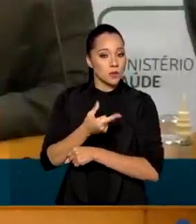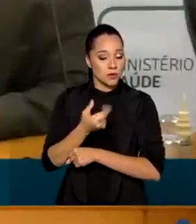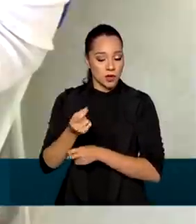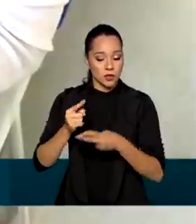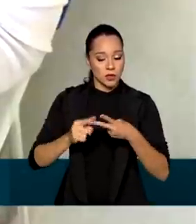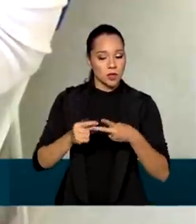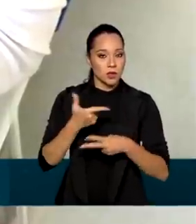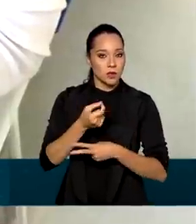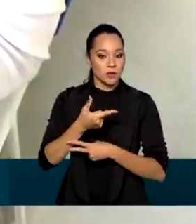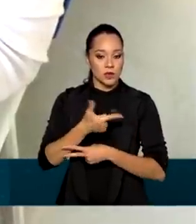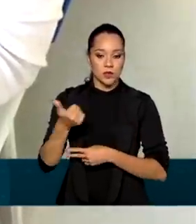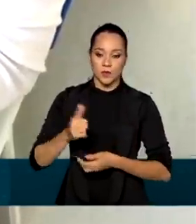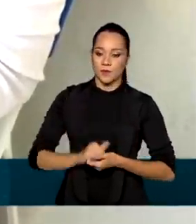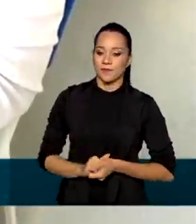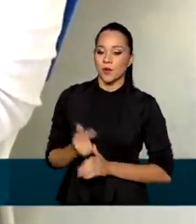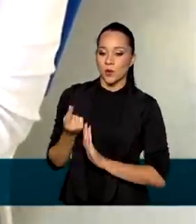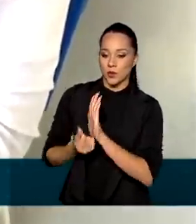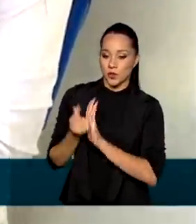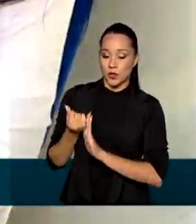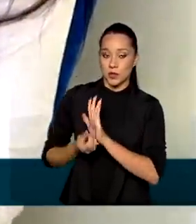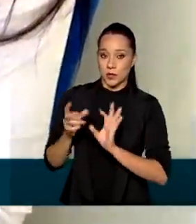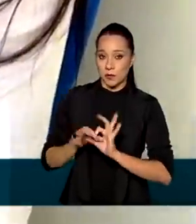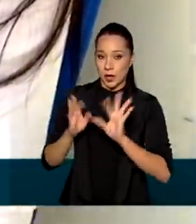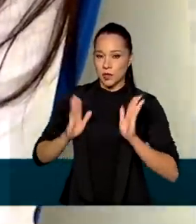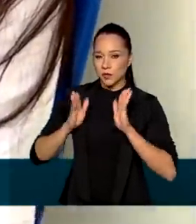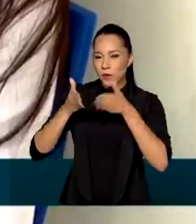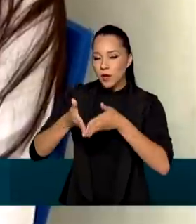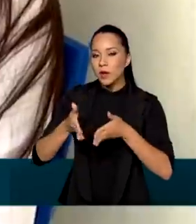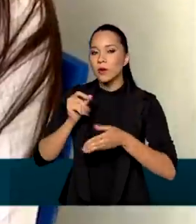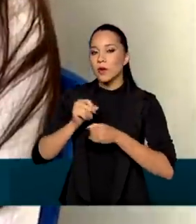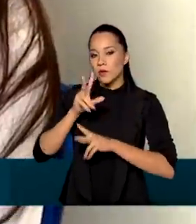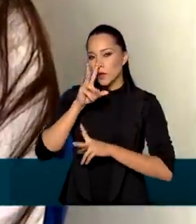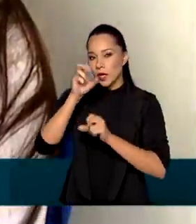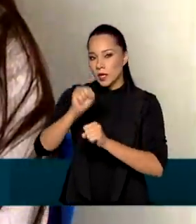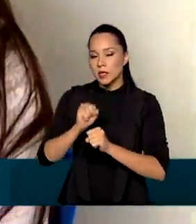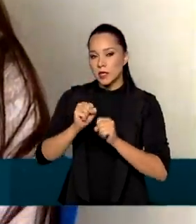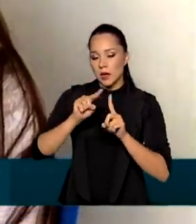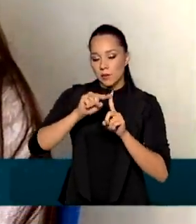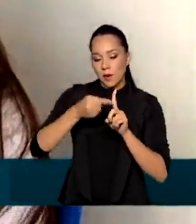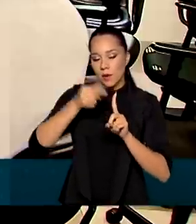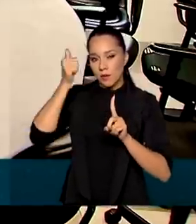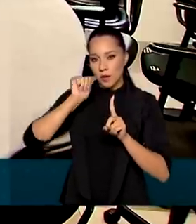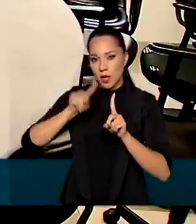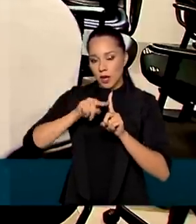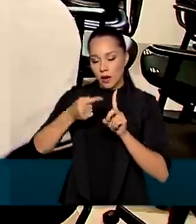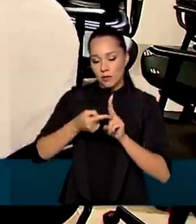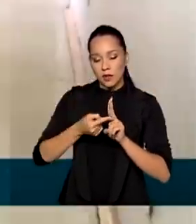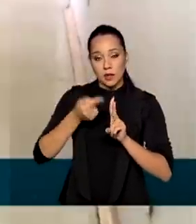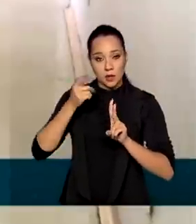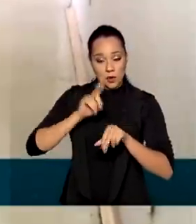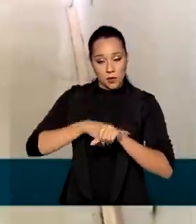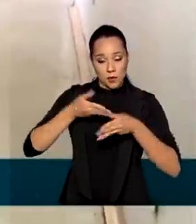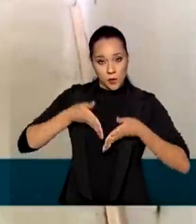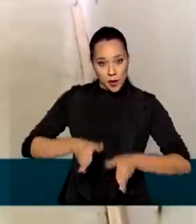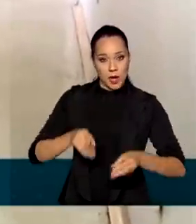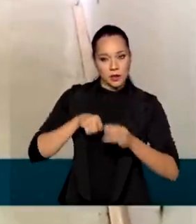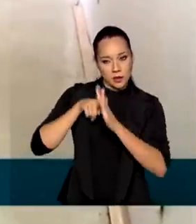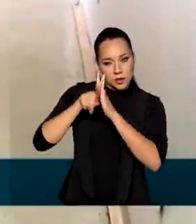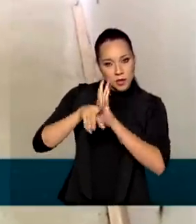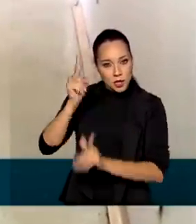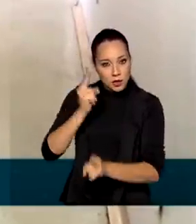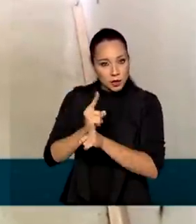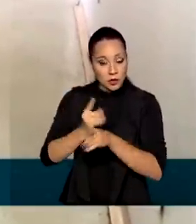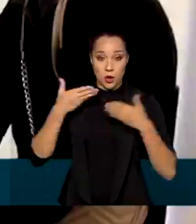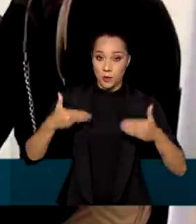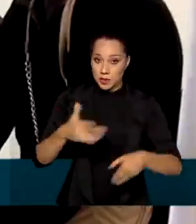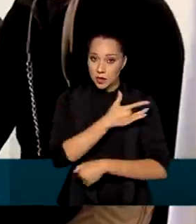2021. Os recursos liberados visam fortalecer o atendimento pré-natal e no parto e o trabalho de diagnóstico. O